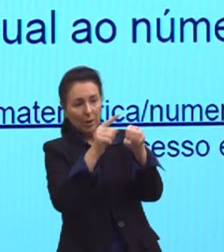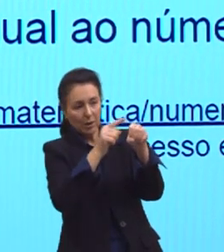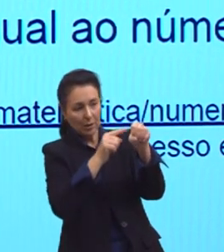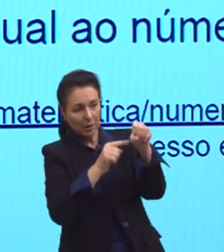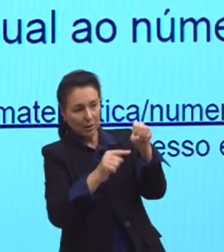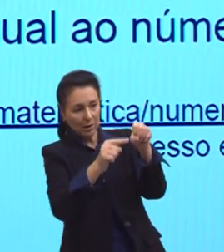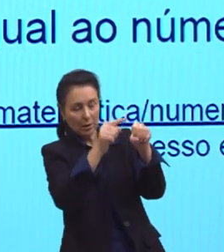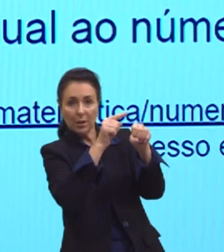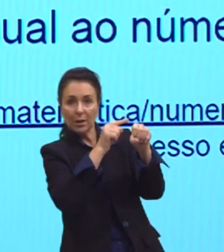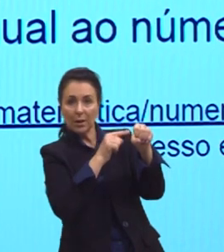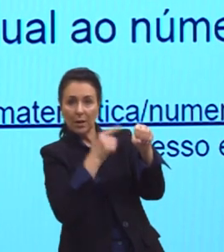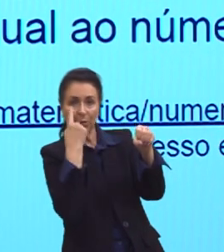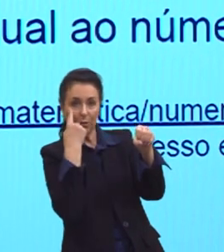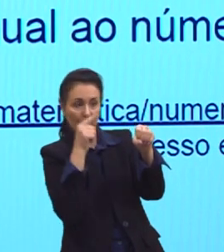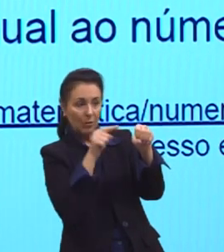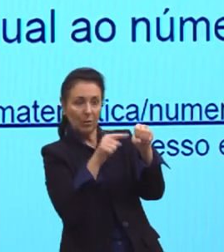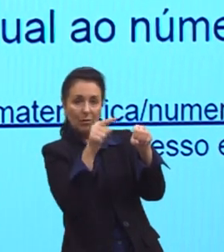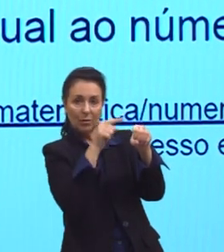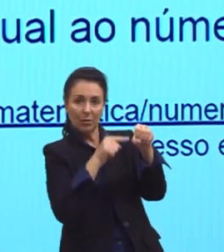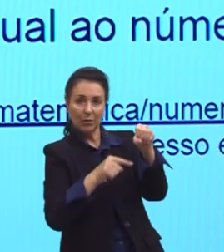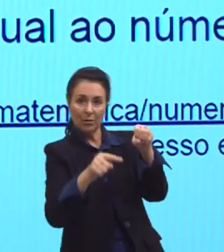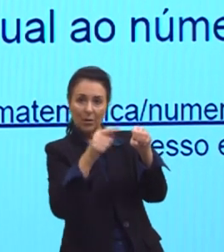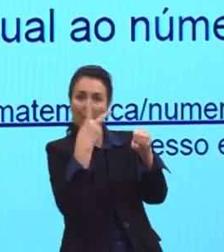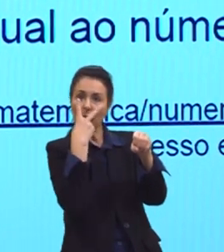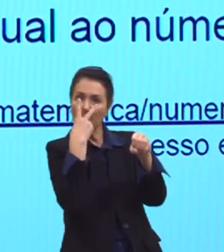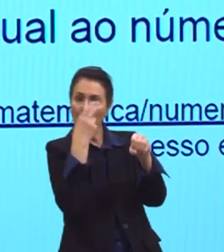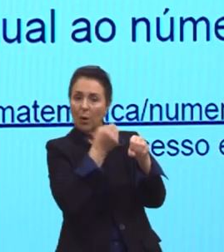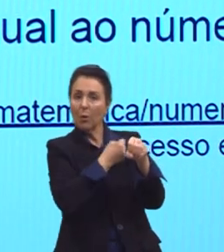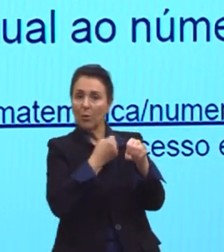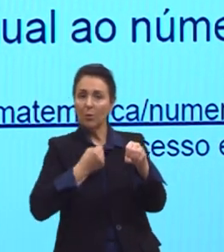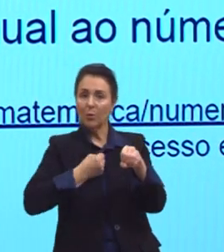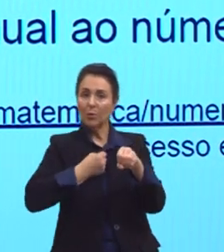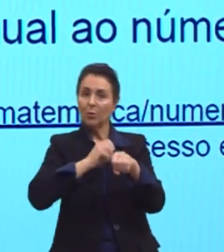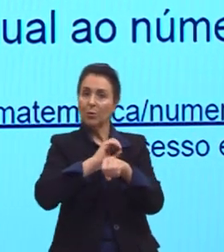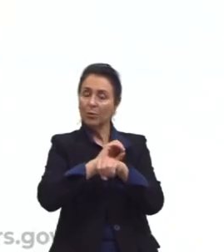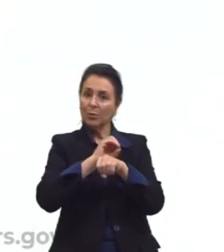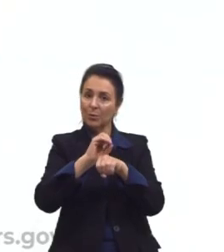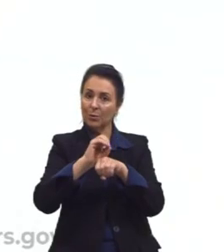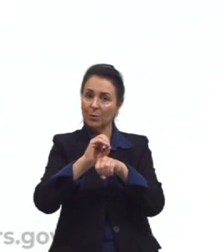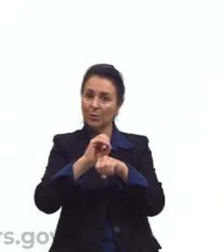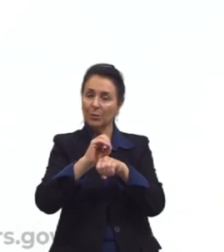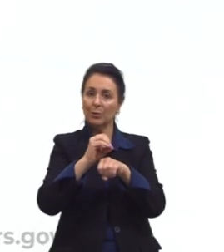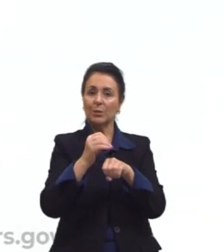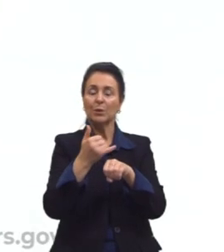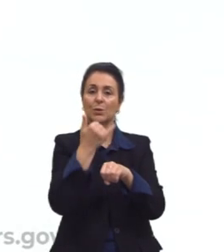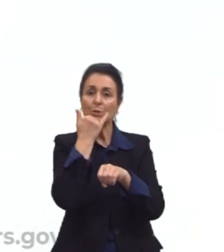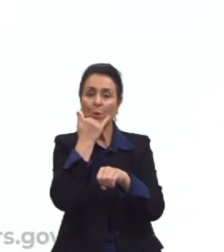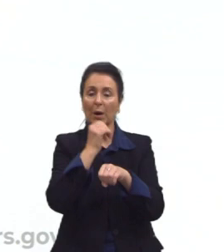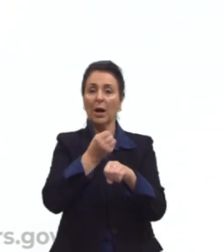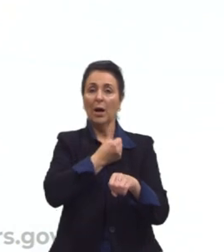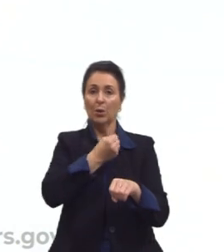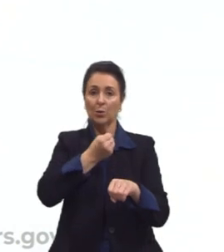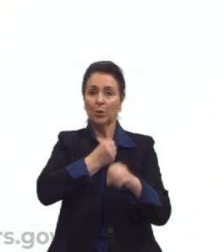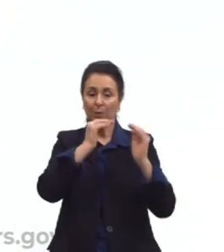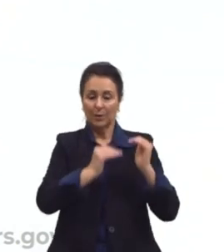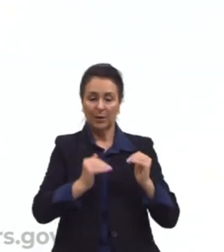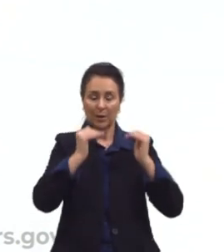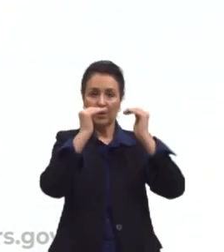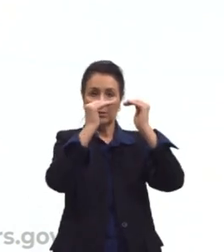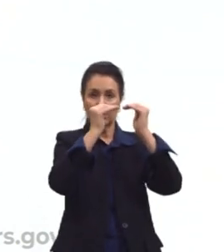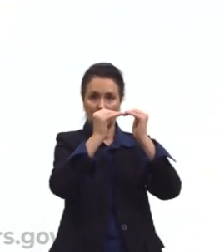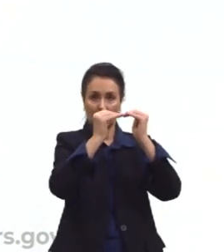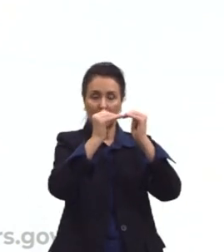compartimentos é igual ao número áureo. Então, presente aí na natureza através das